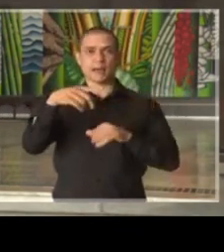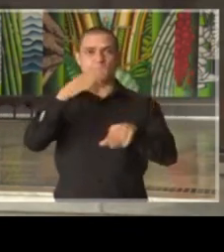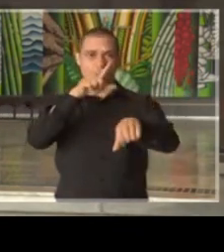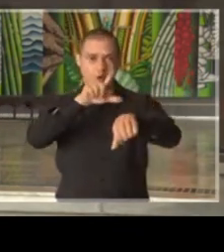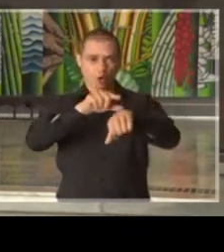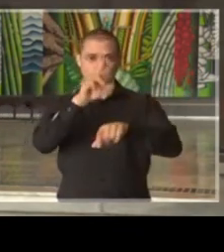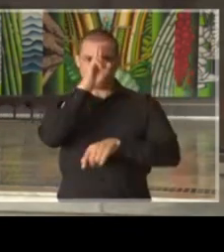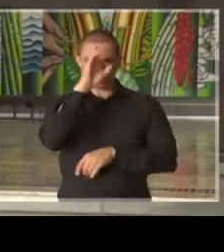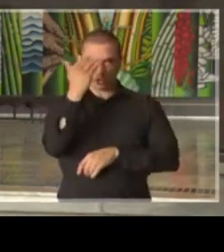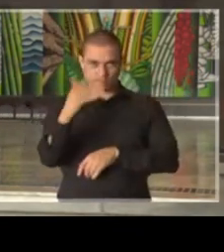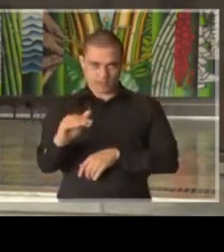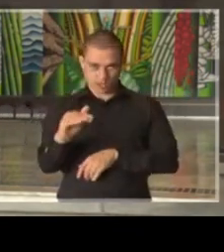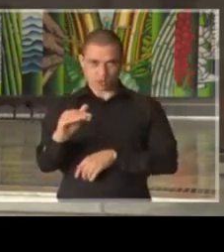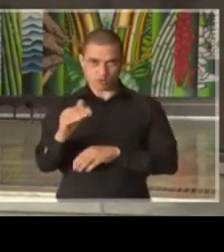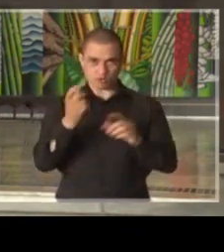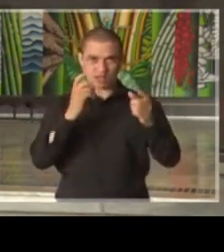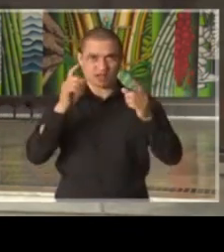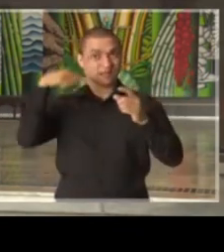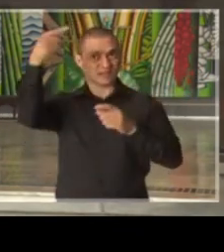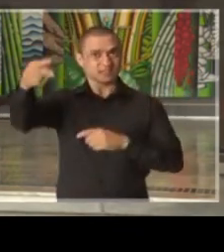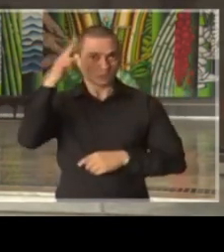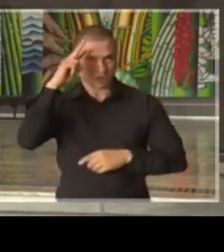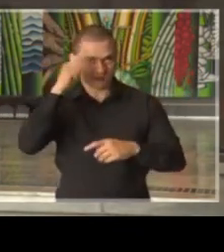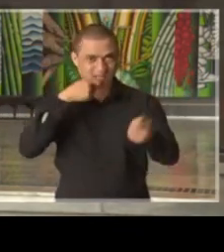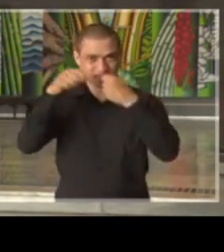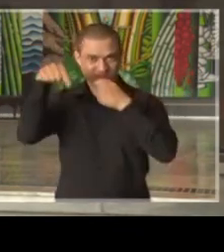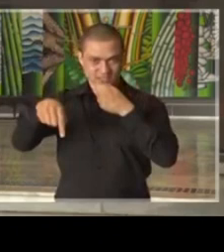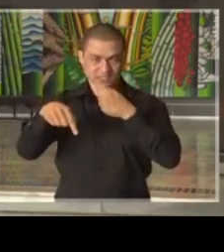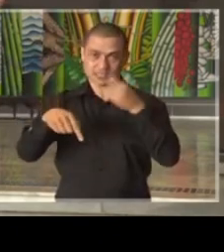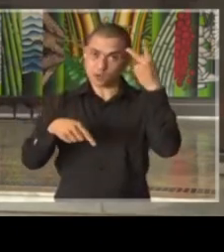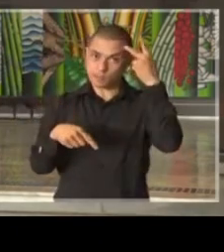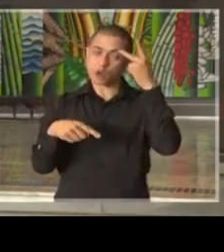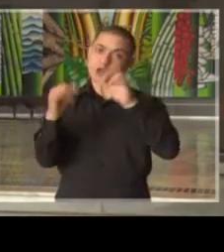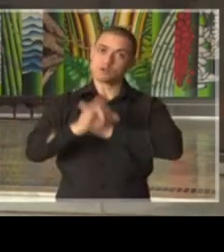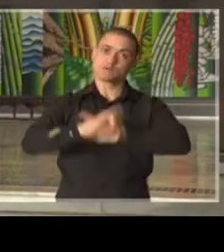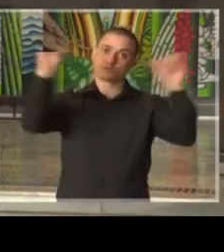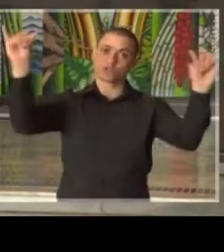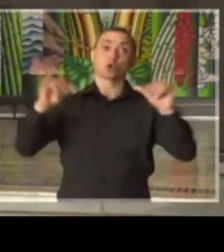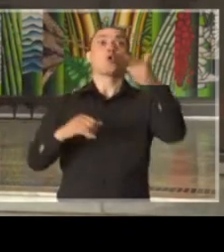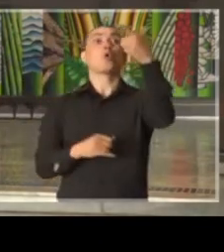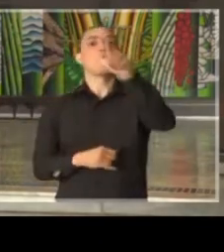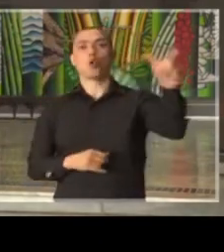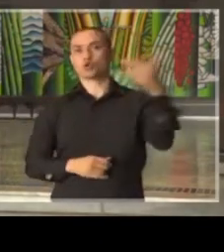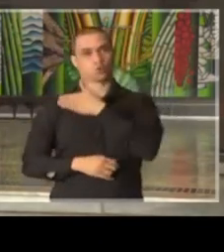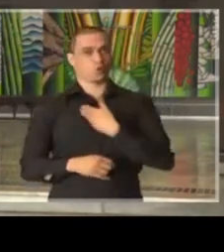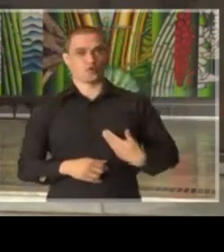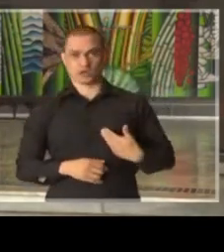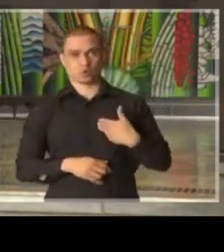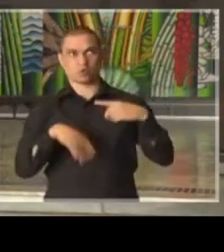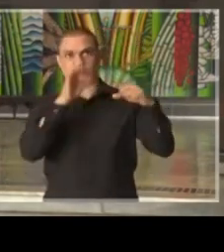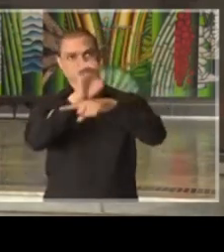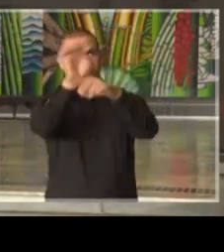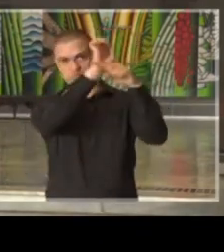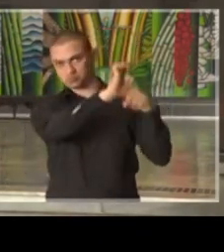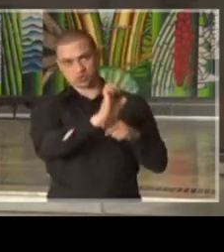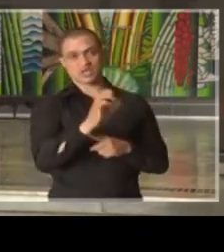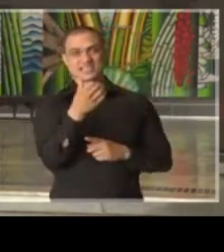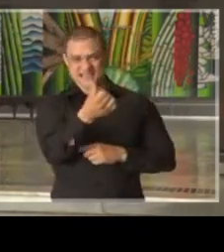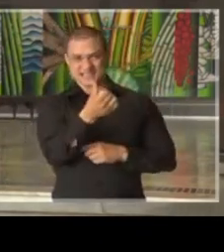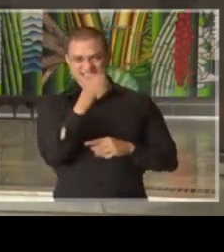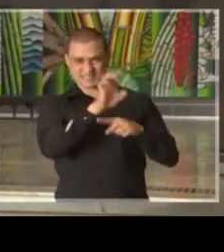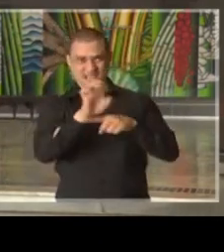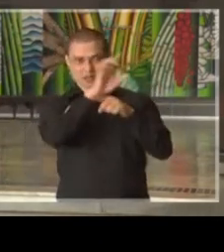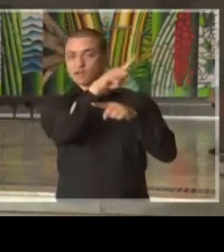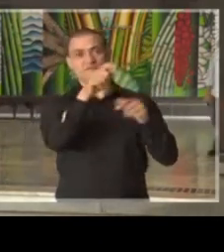30 na coletiva de imprensa da próxima segunda-feira, no caso de São Paulo, e os governadores dos outros seis estados do sul-sudeste